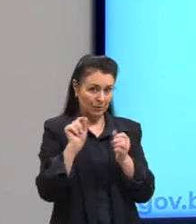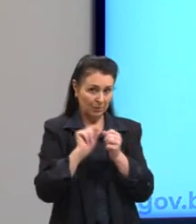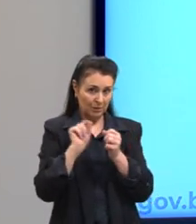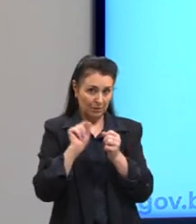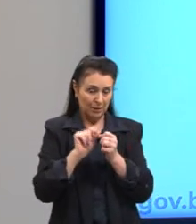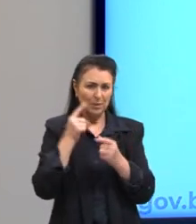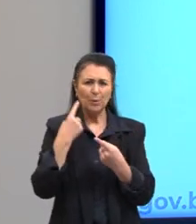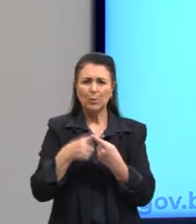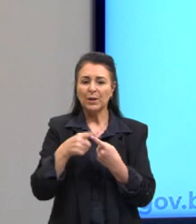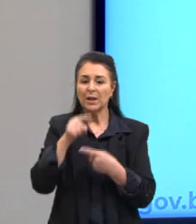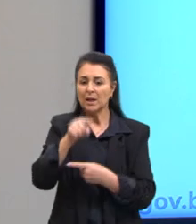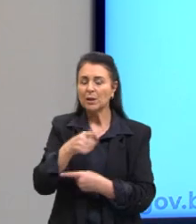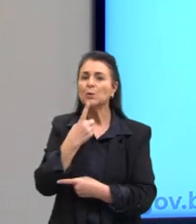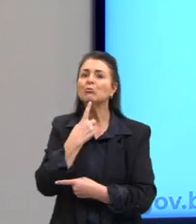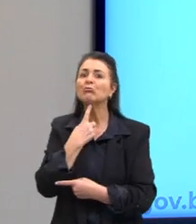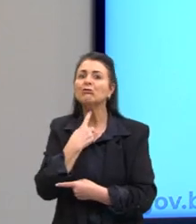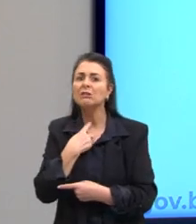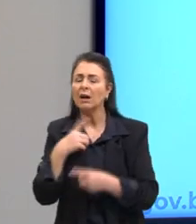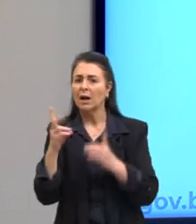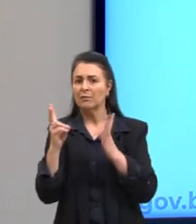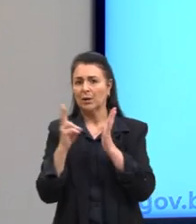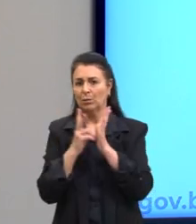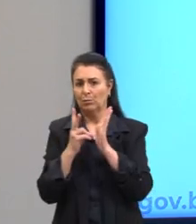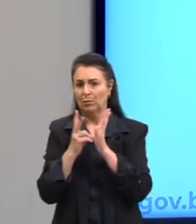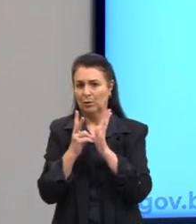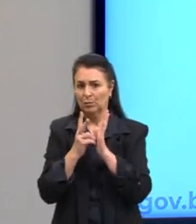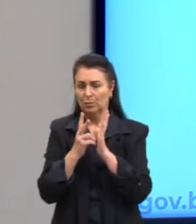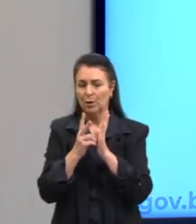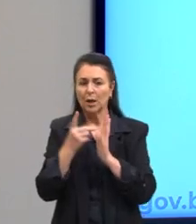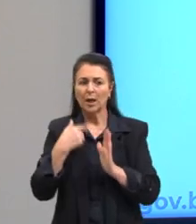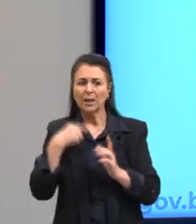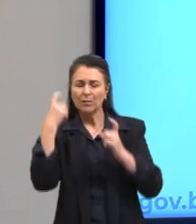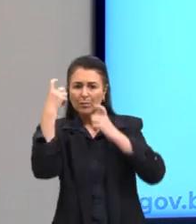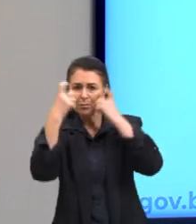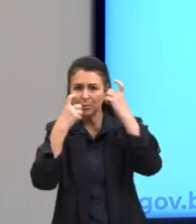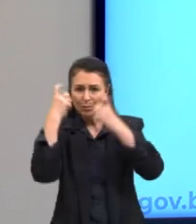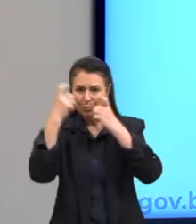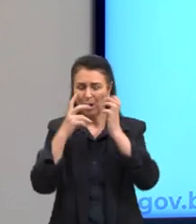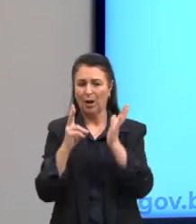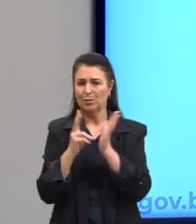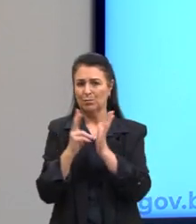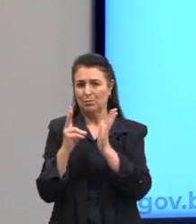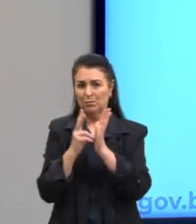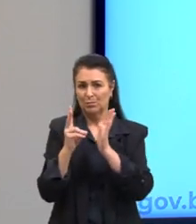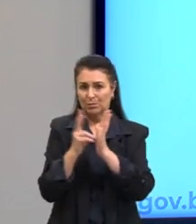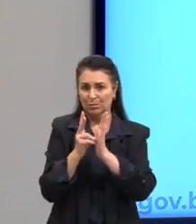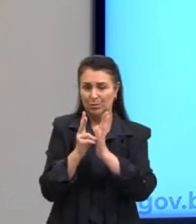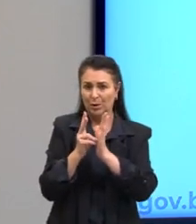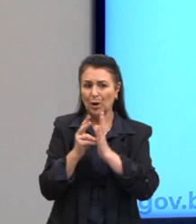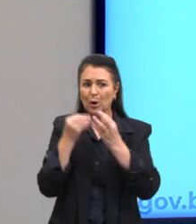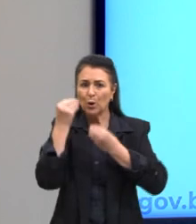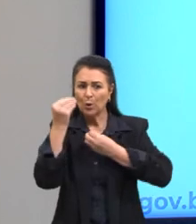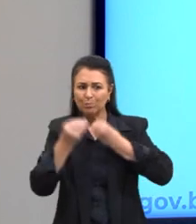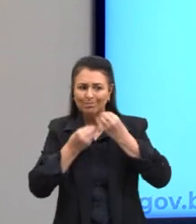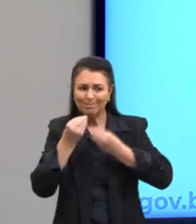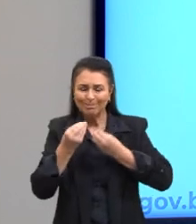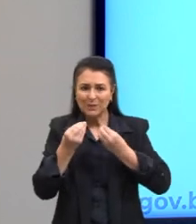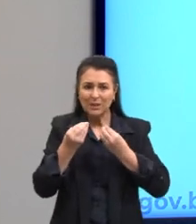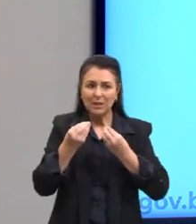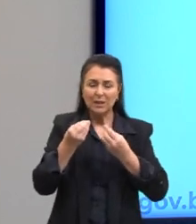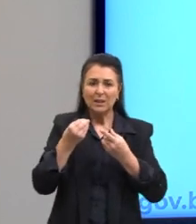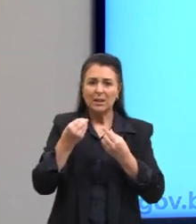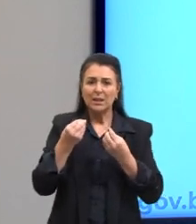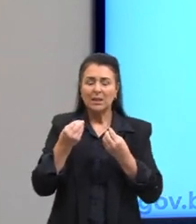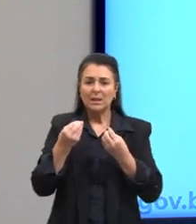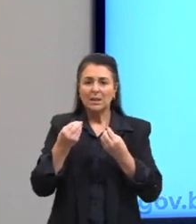esse padre, ele gostava dos indígenas. Ele se preocupou em quê? Ele se preocupou com o indígena como ele é. Ele se